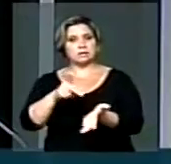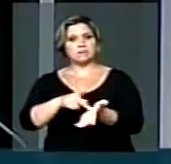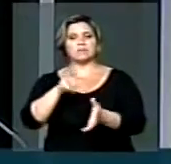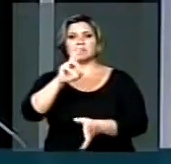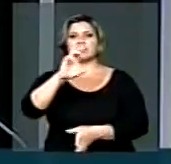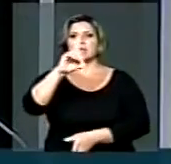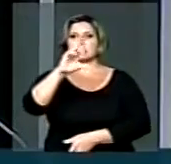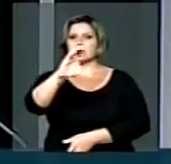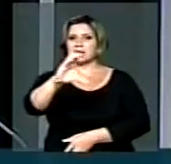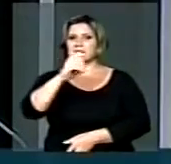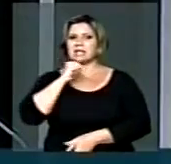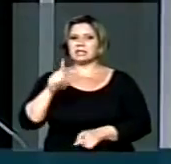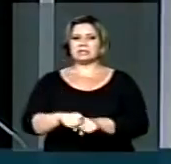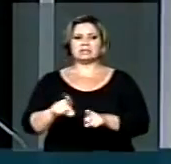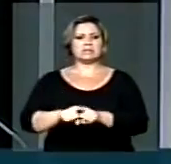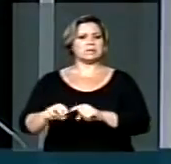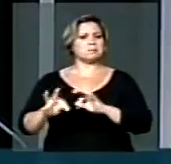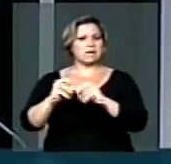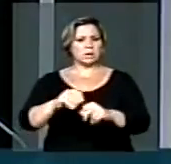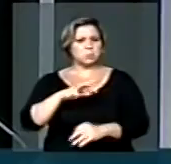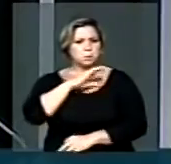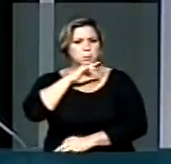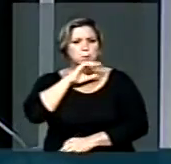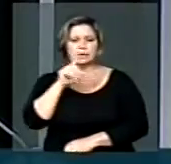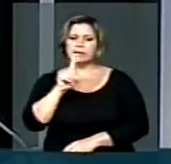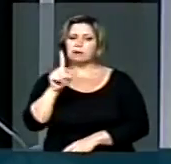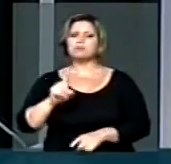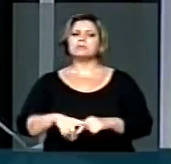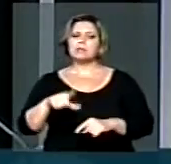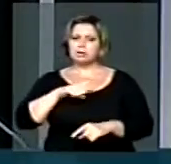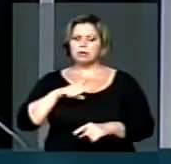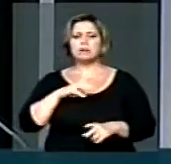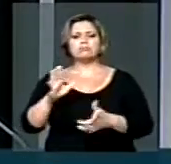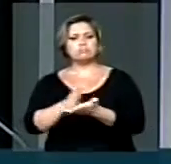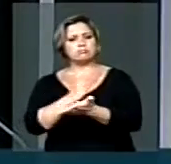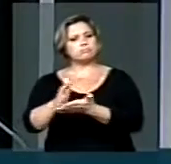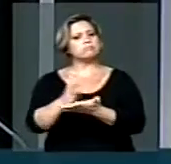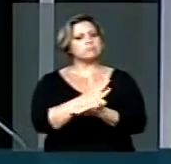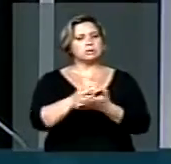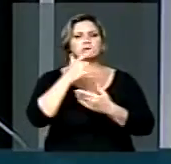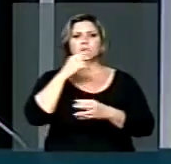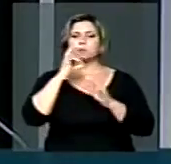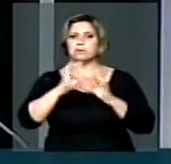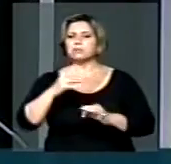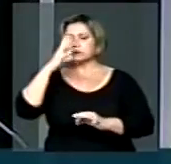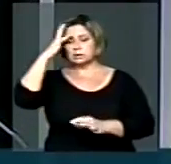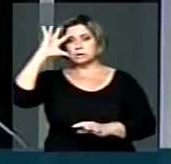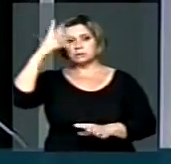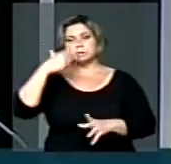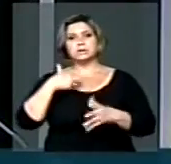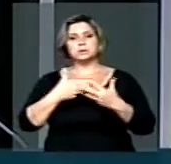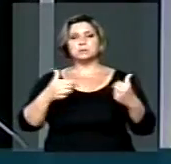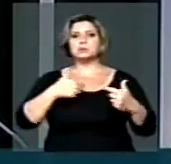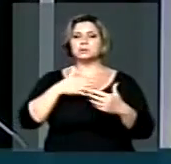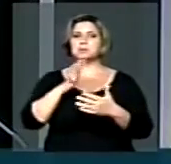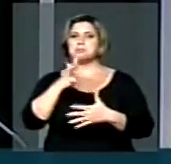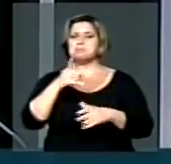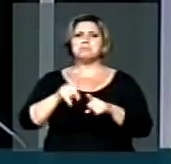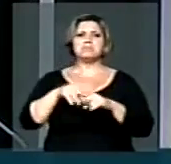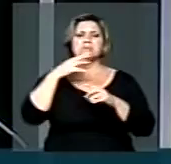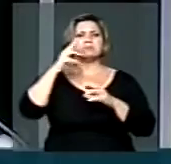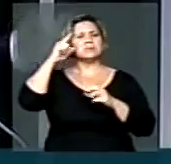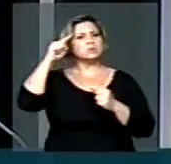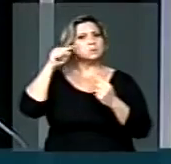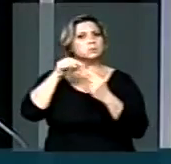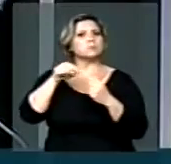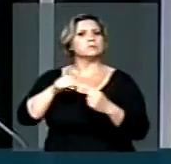não é panaceia de todos os males. É possível encontrar uma solução intermediária, racional,